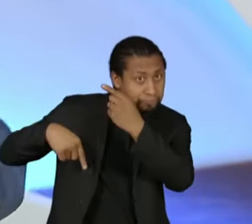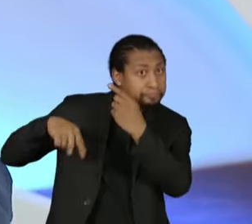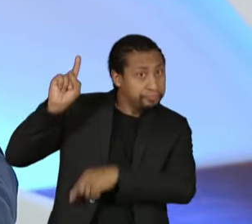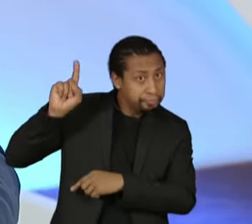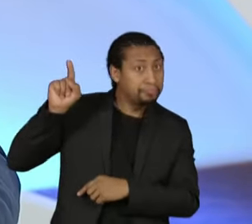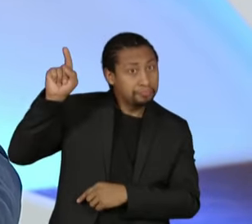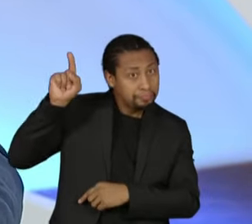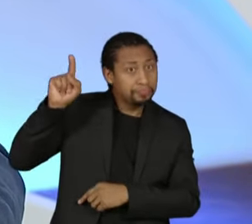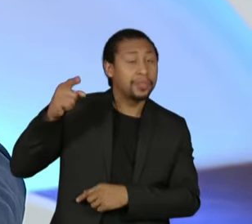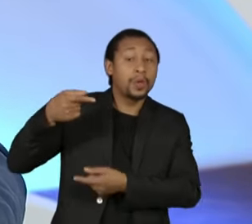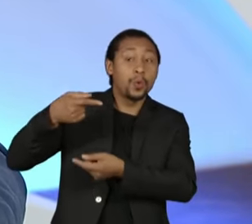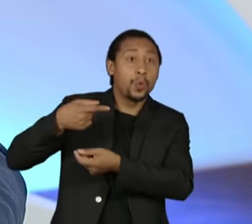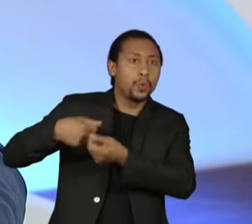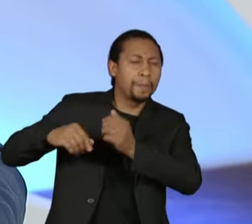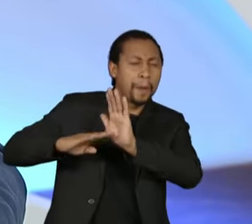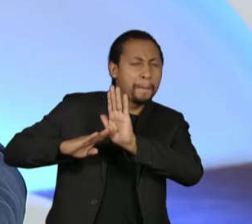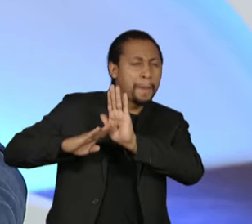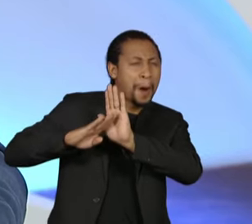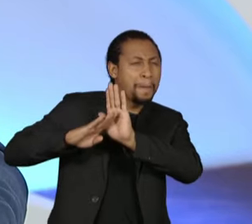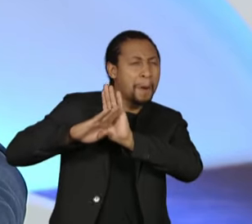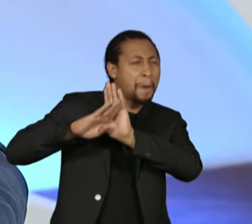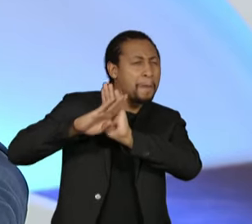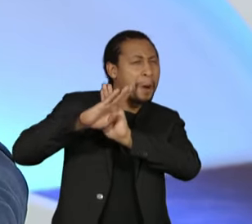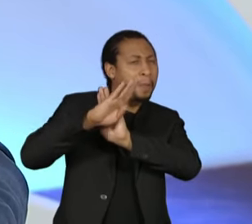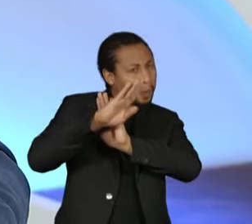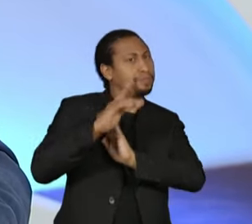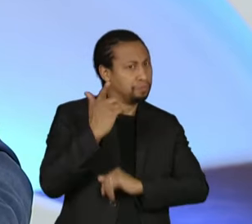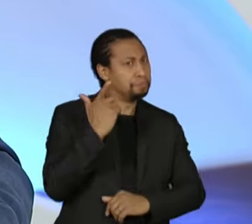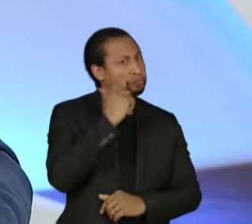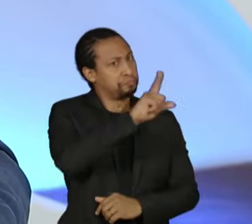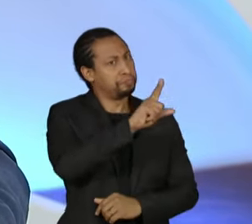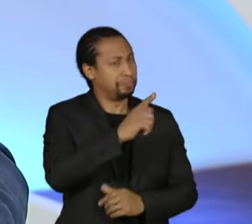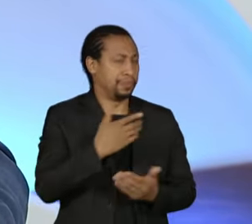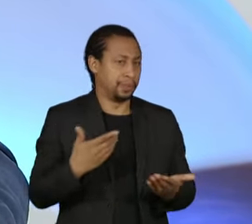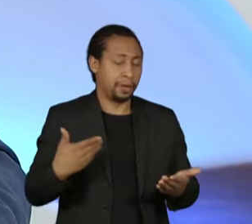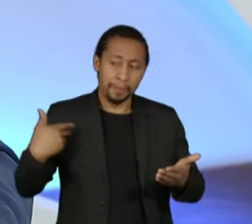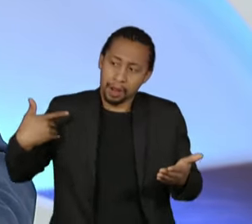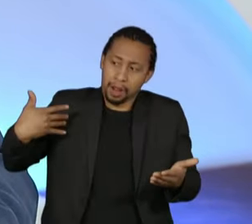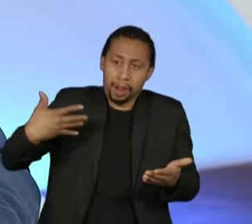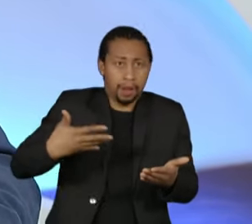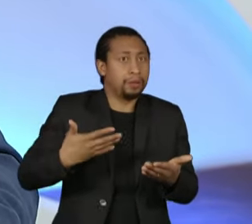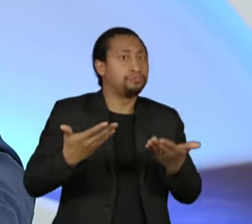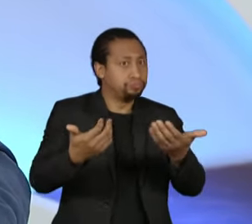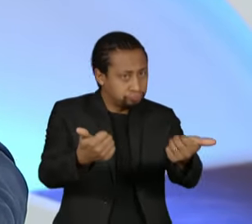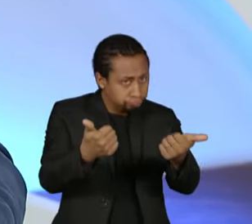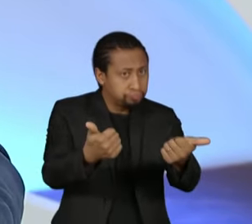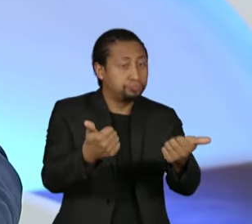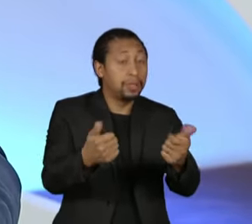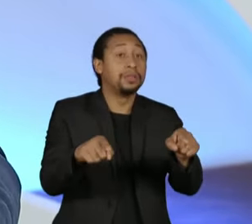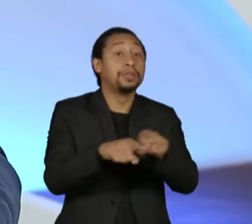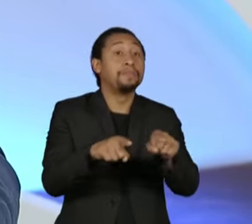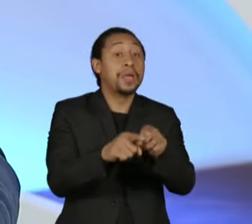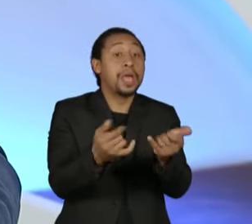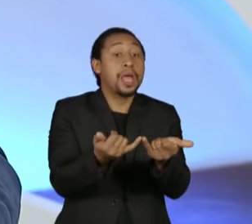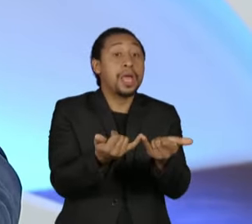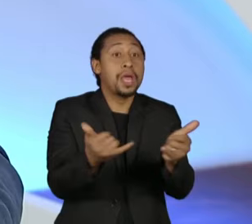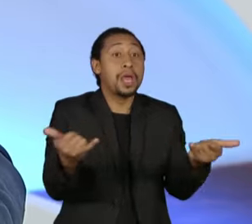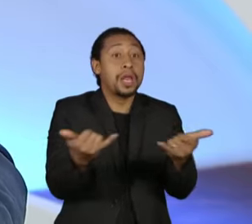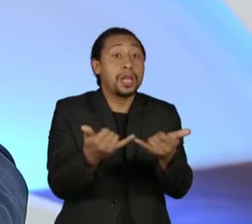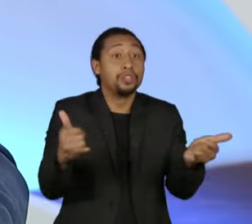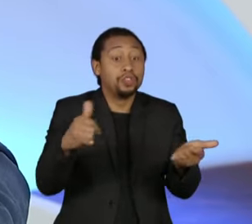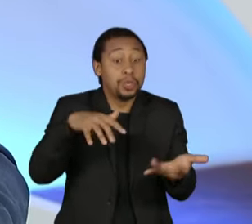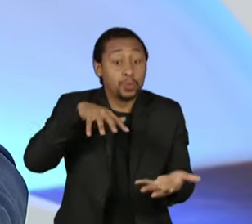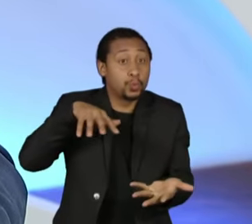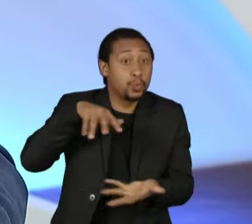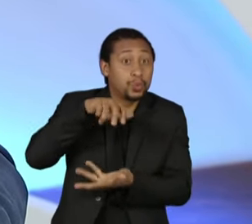cresce nos últimos anos, é a região que hoje é a maior geradora de energias renováveis, limpas